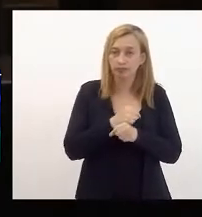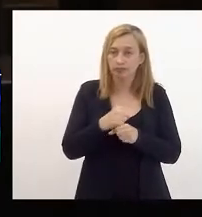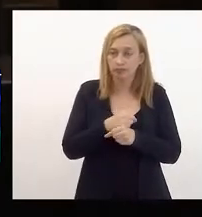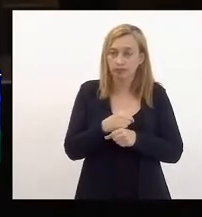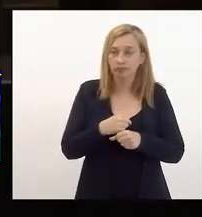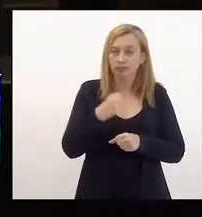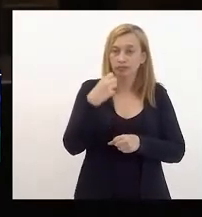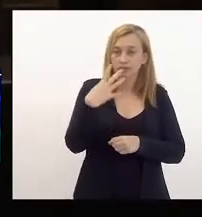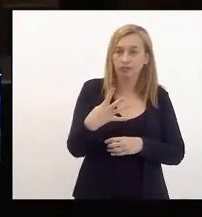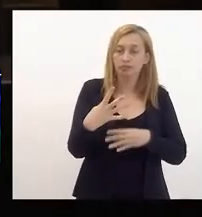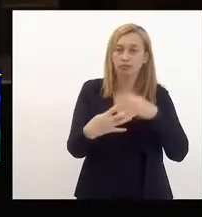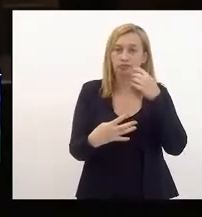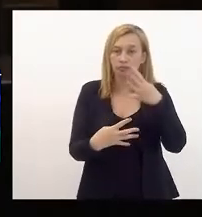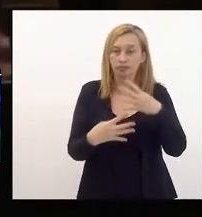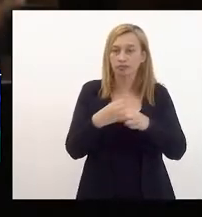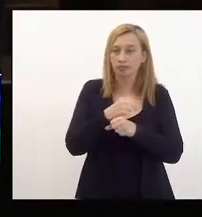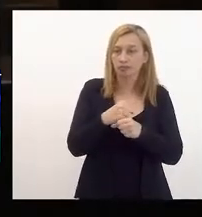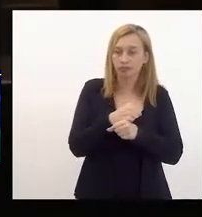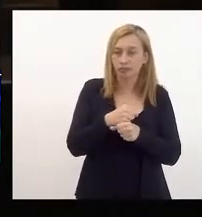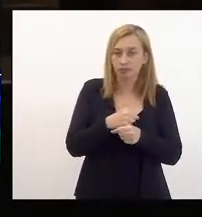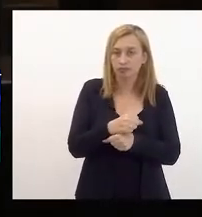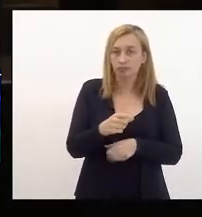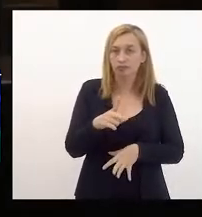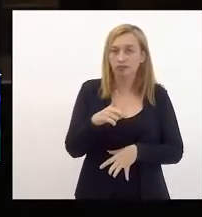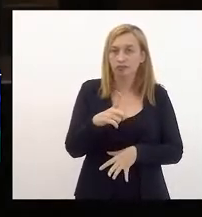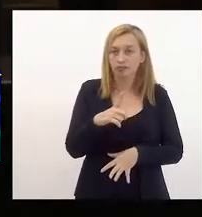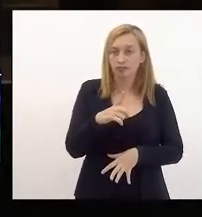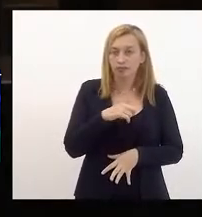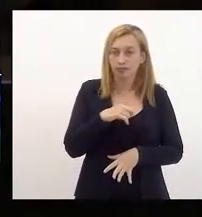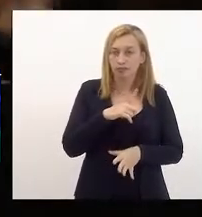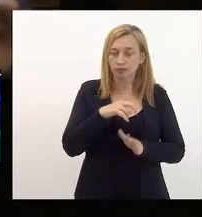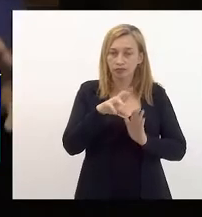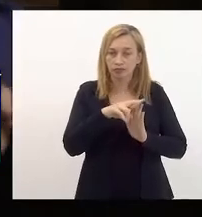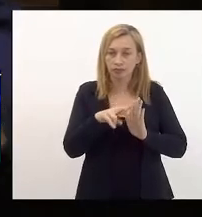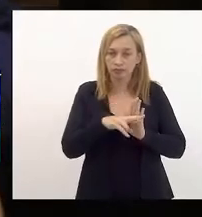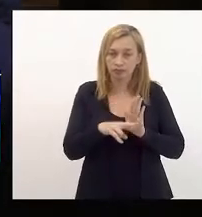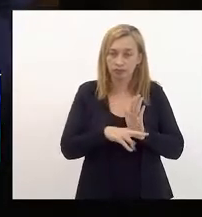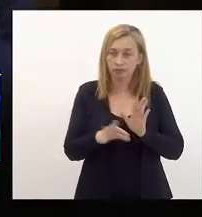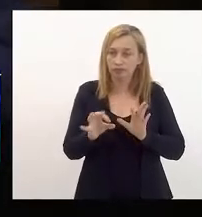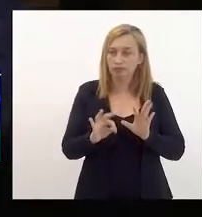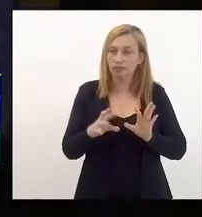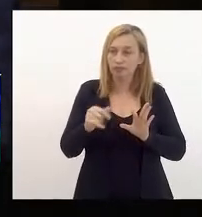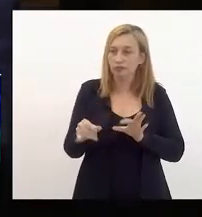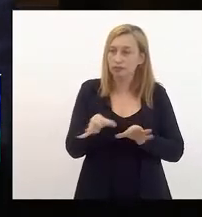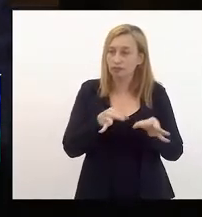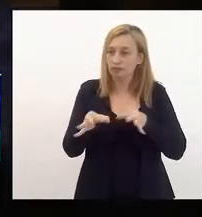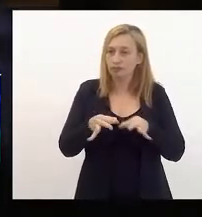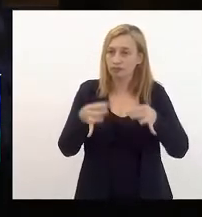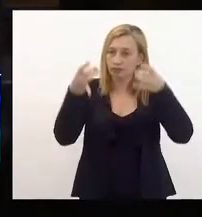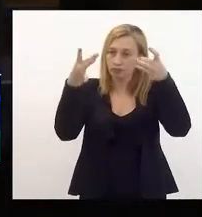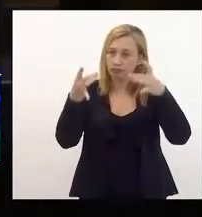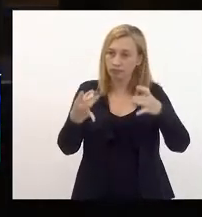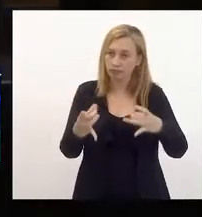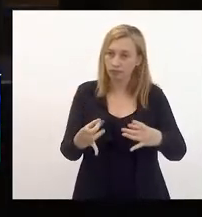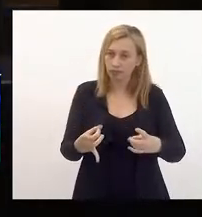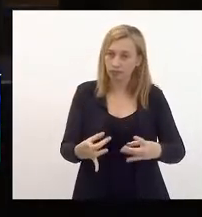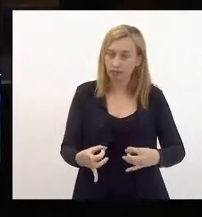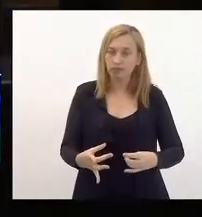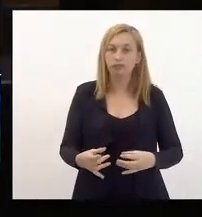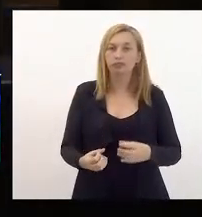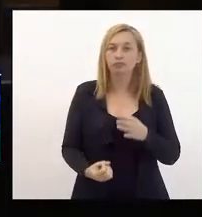Em quatro anos, você tendo as diretrizes, pelo menos bem definidas, a